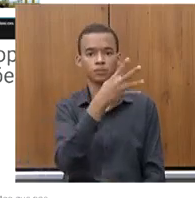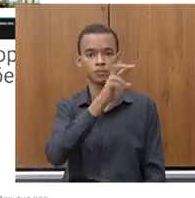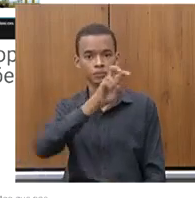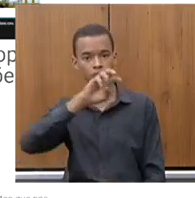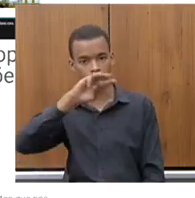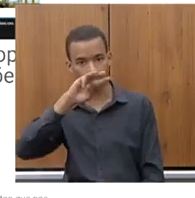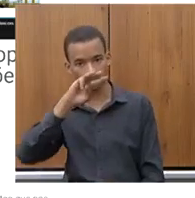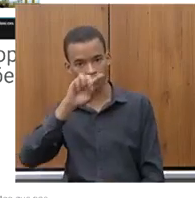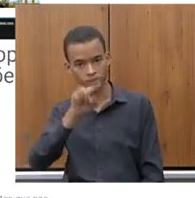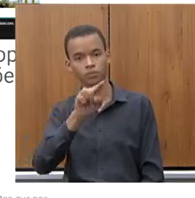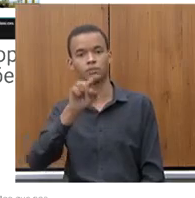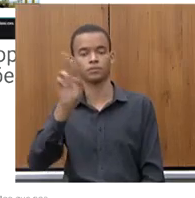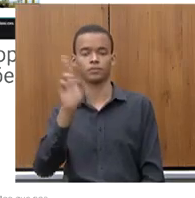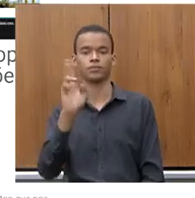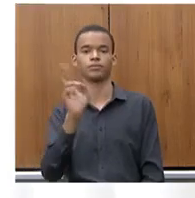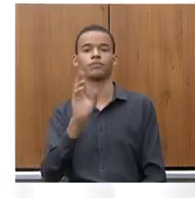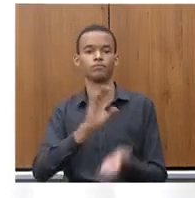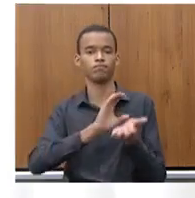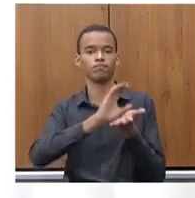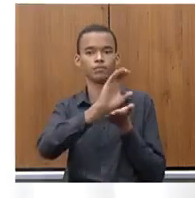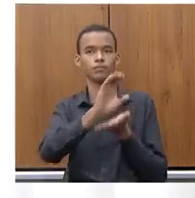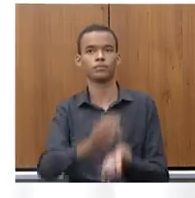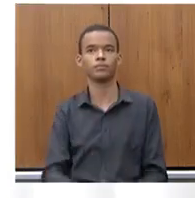de reais. Pode passar por favor.